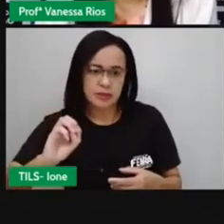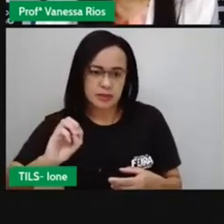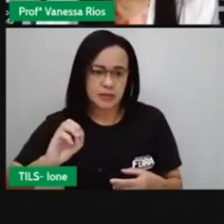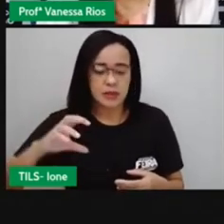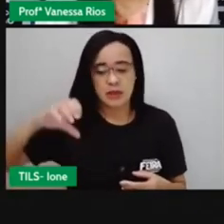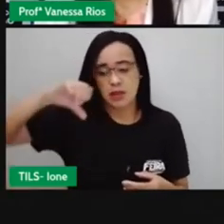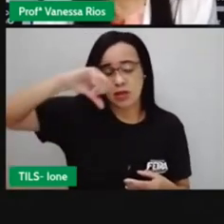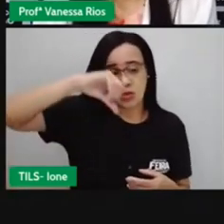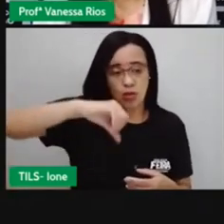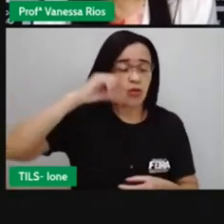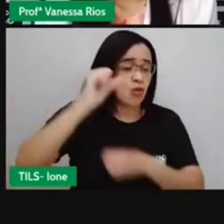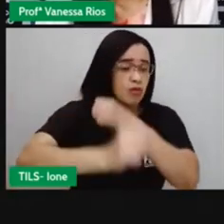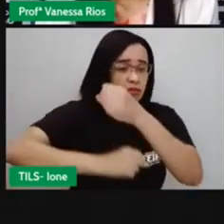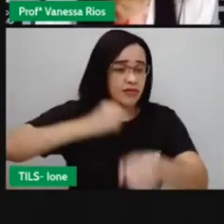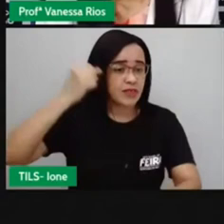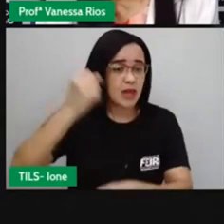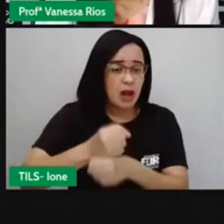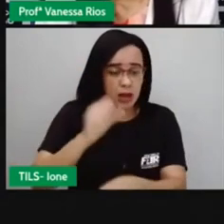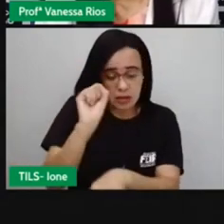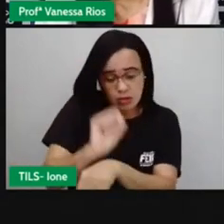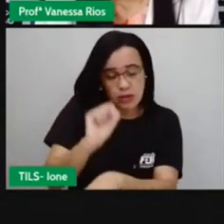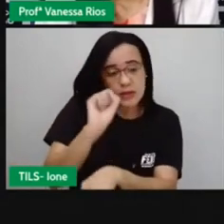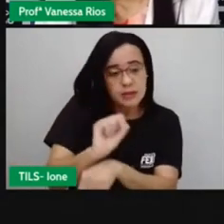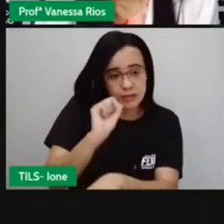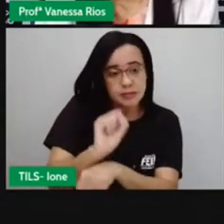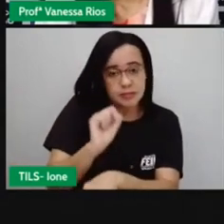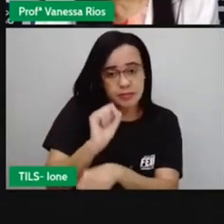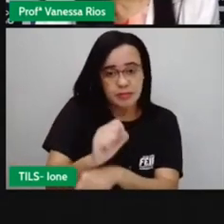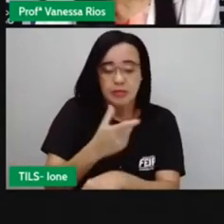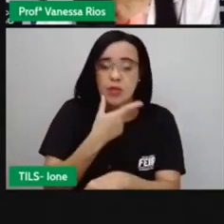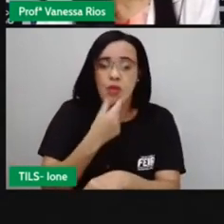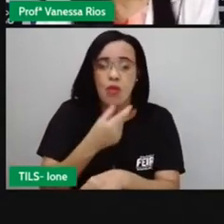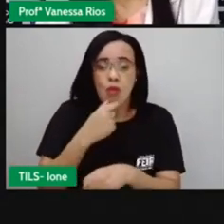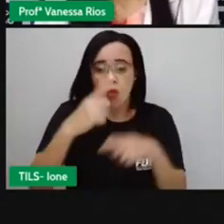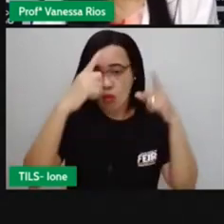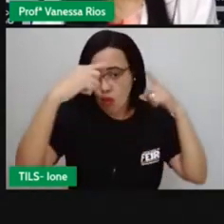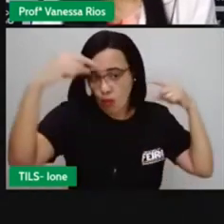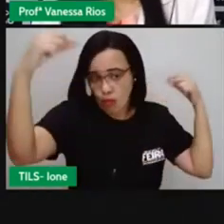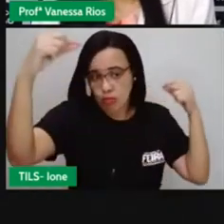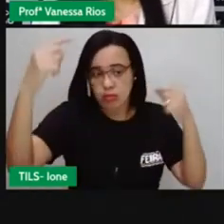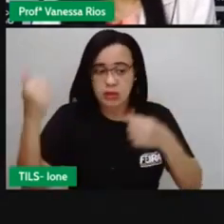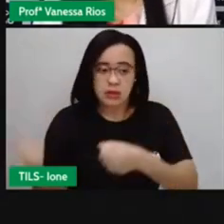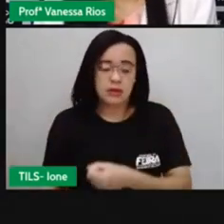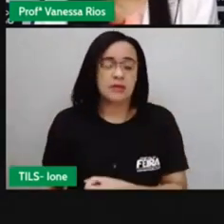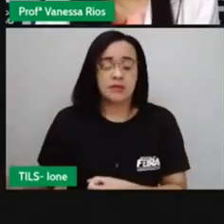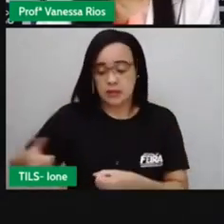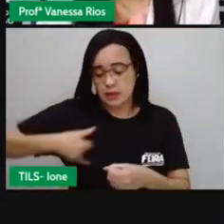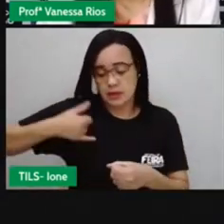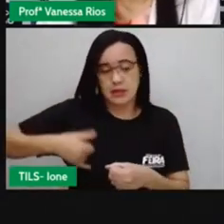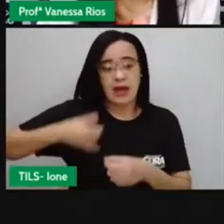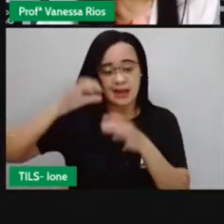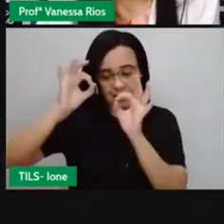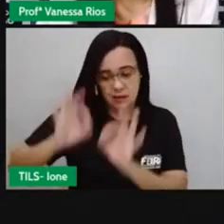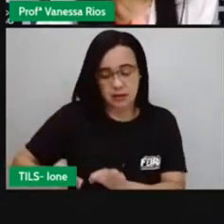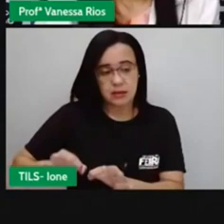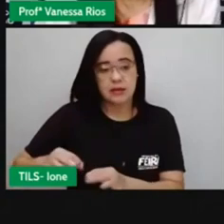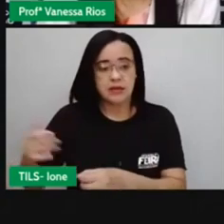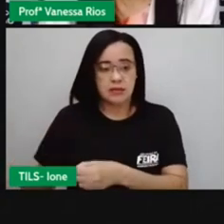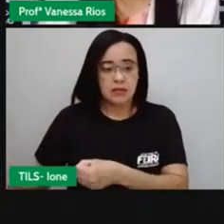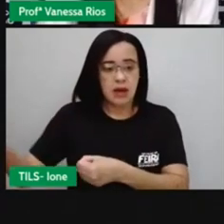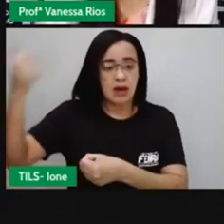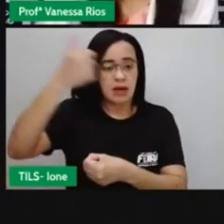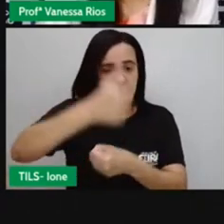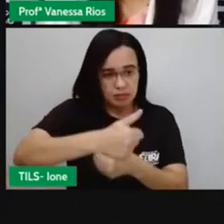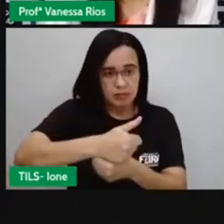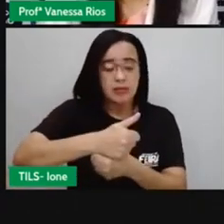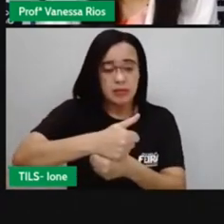anos esperando o príncipe passar a ter uma idade suficiente para virar o rei do Brasil.